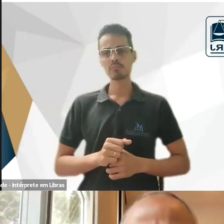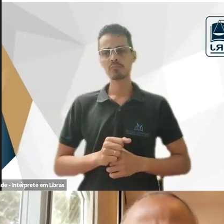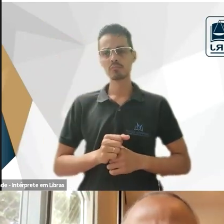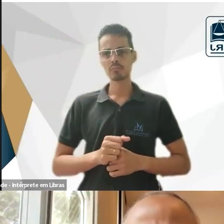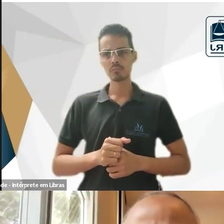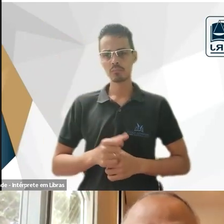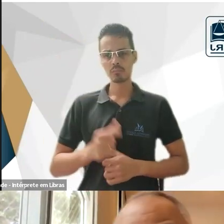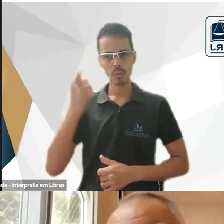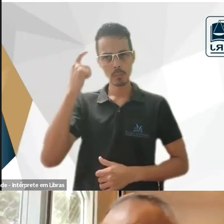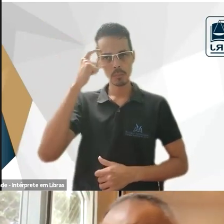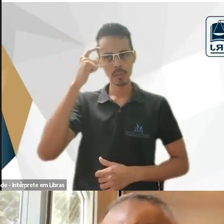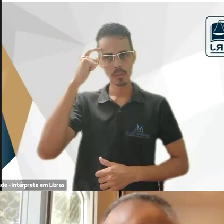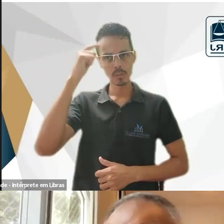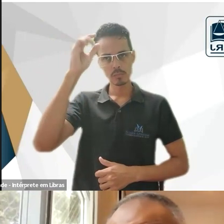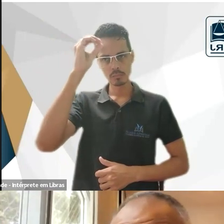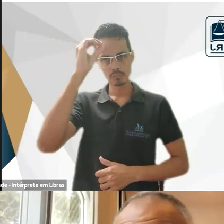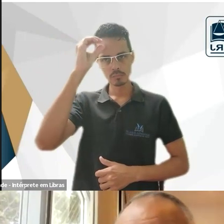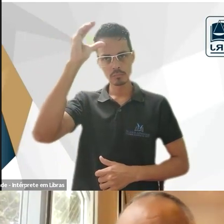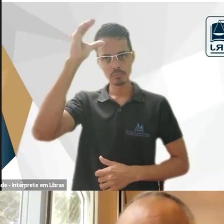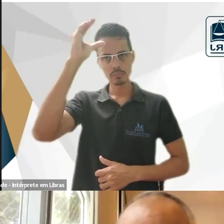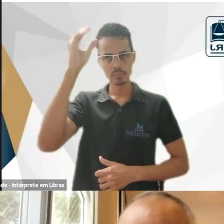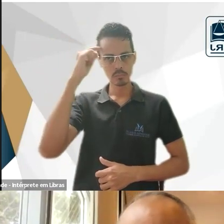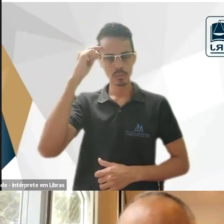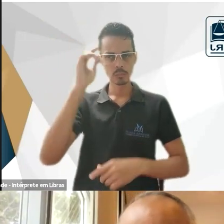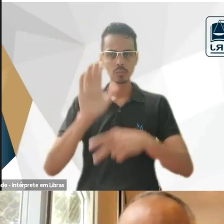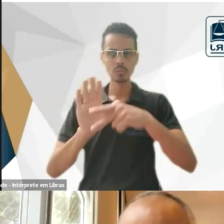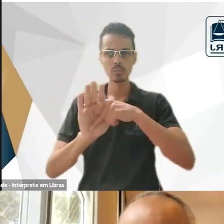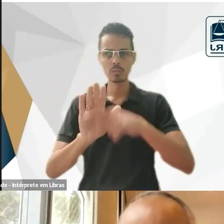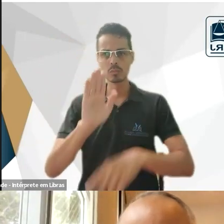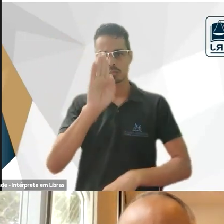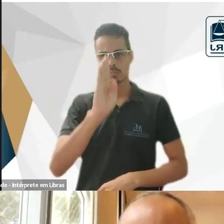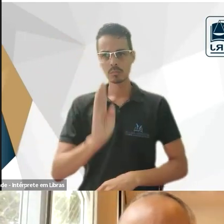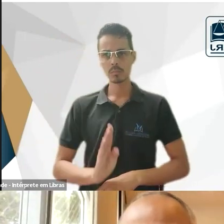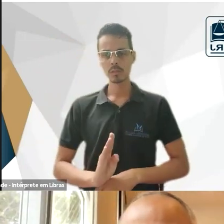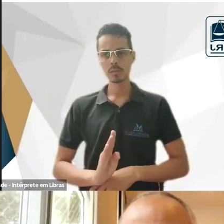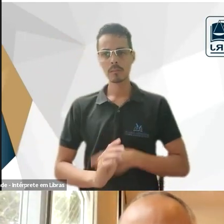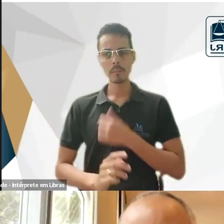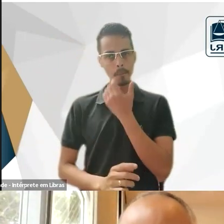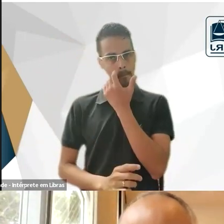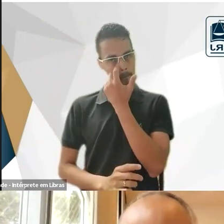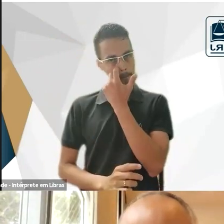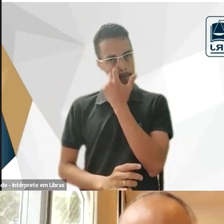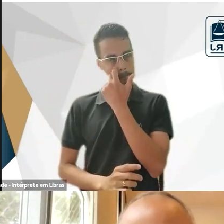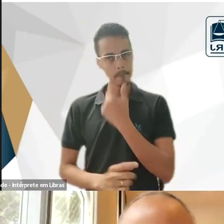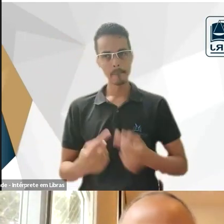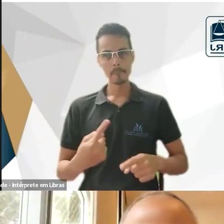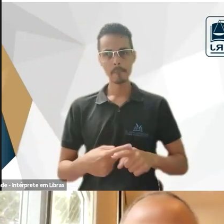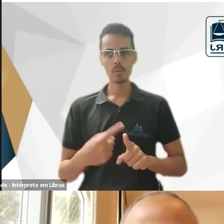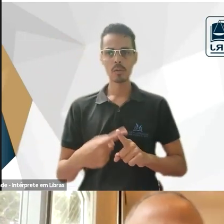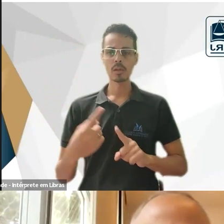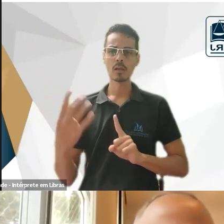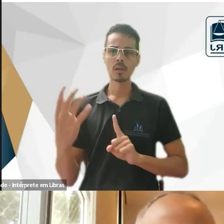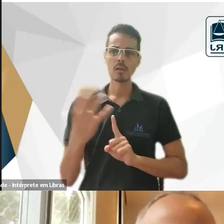pensamento também brasileiro, porque essa influência germânica foi